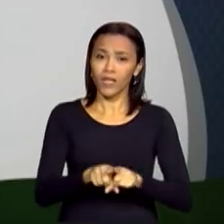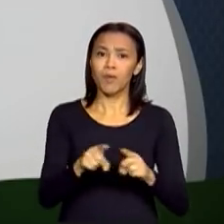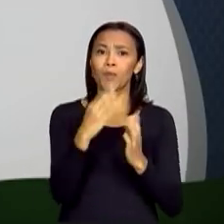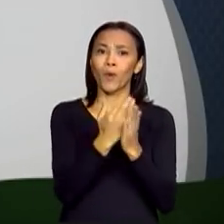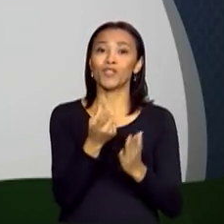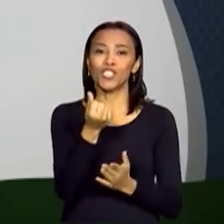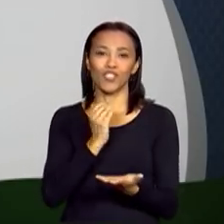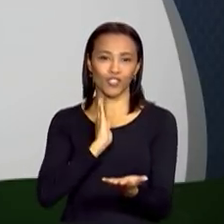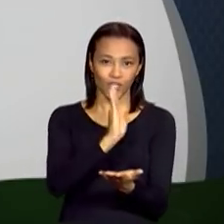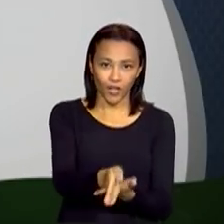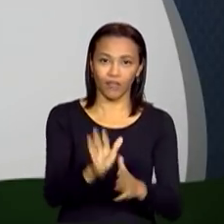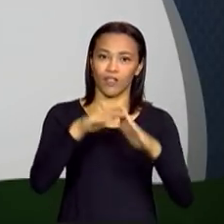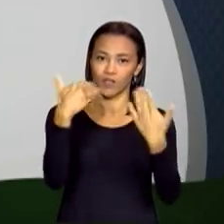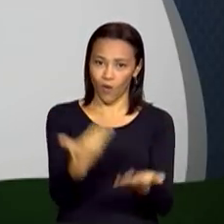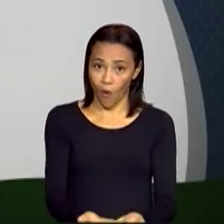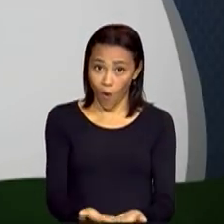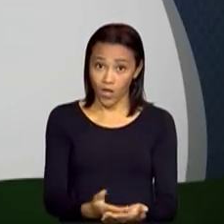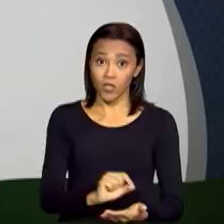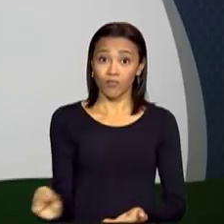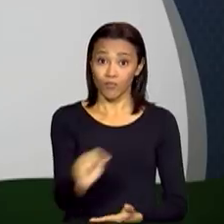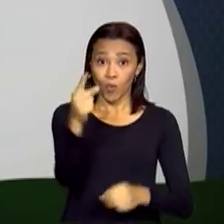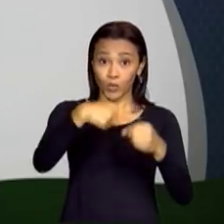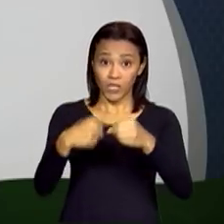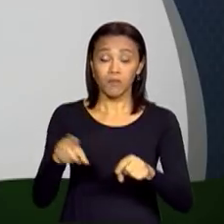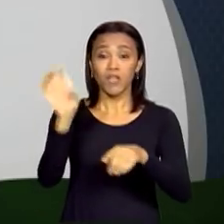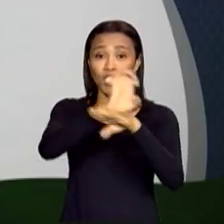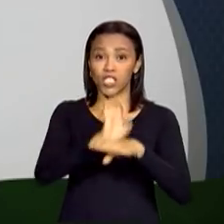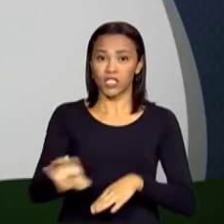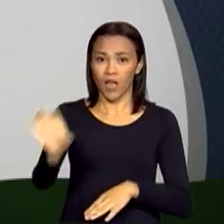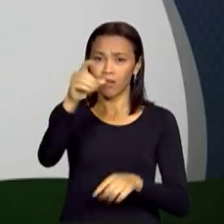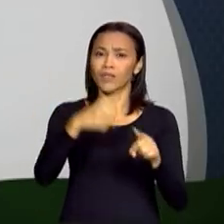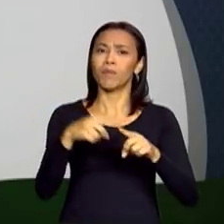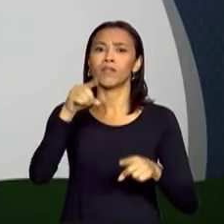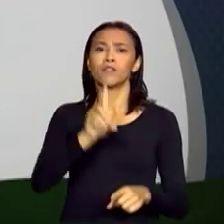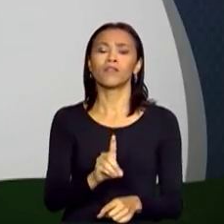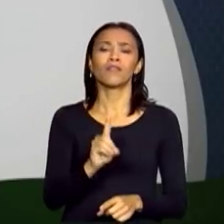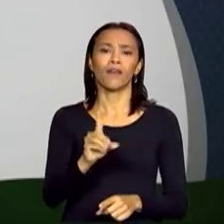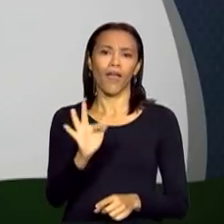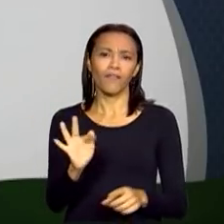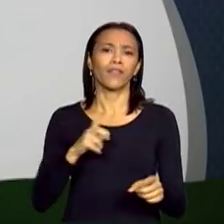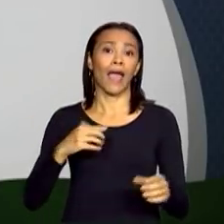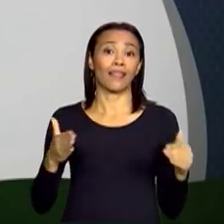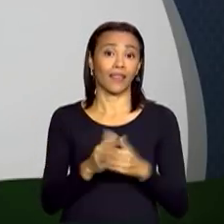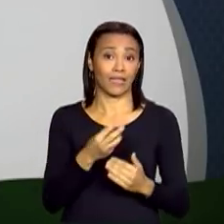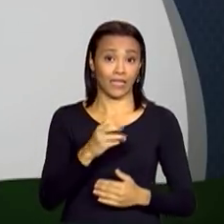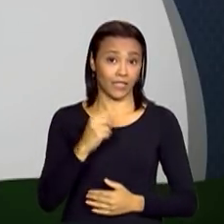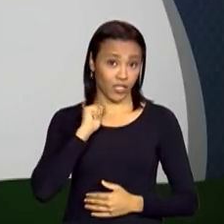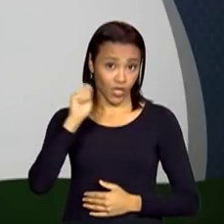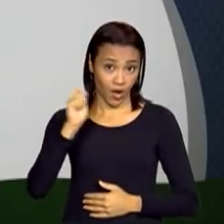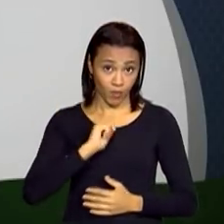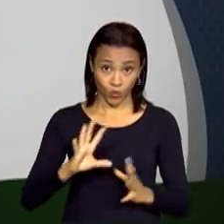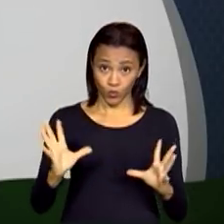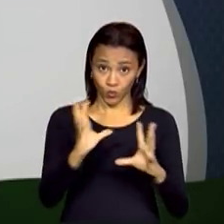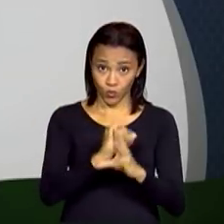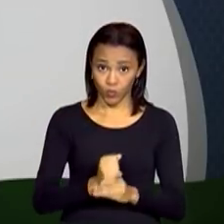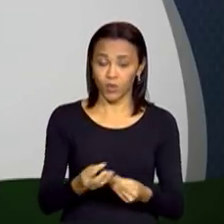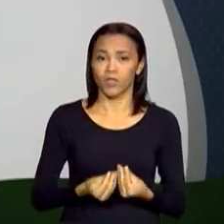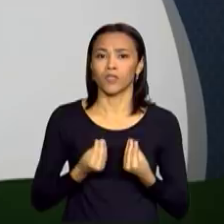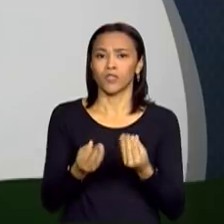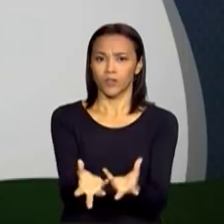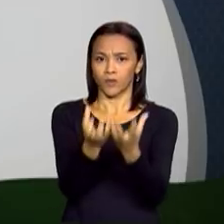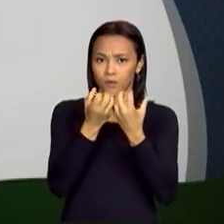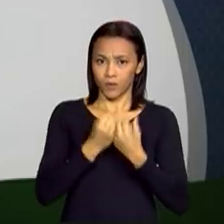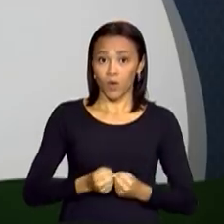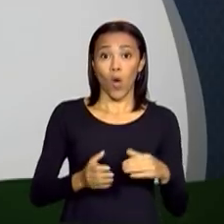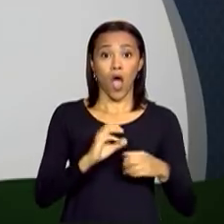Dinheiro Direto na Escola. Municípios, Estados e Distrito Federal têm até o dia 30 de abril para encaminhar os dados referentes